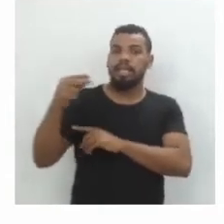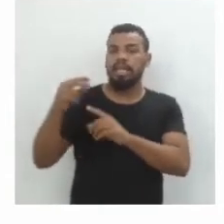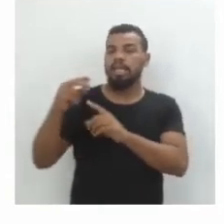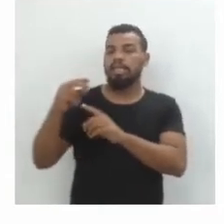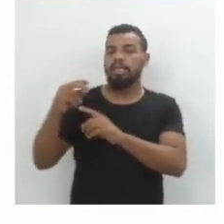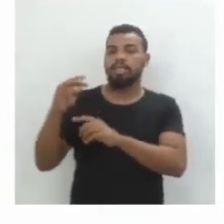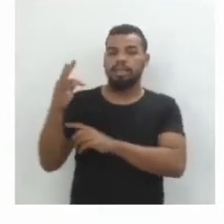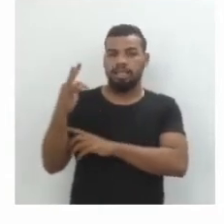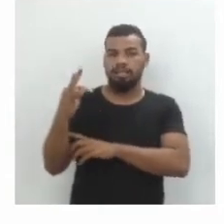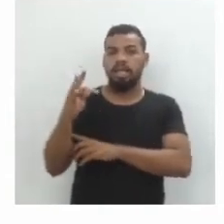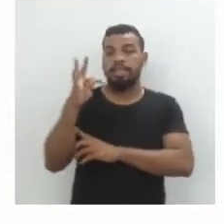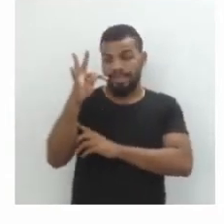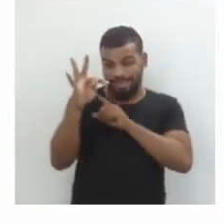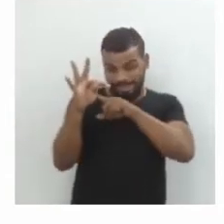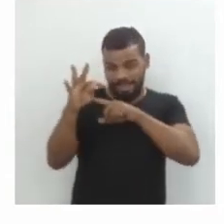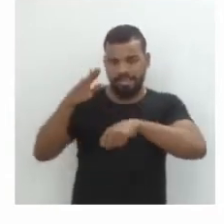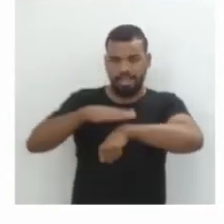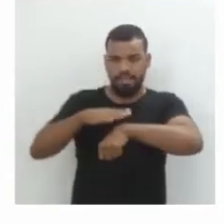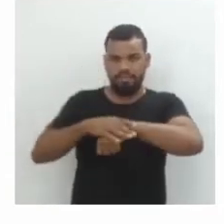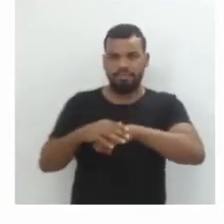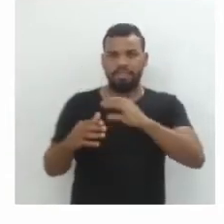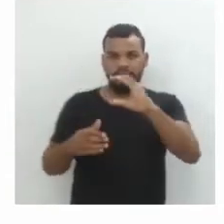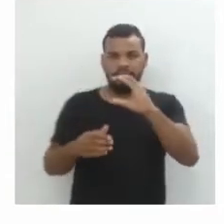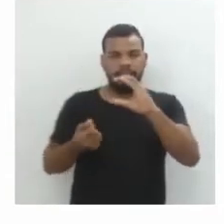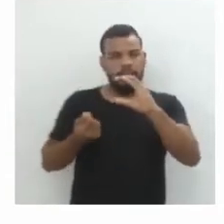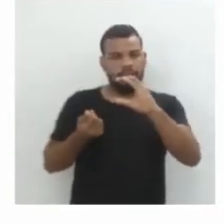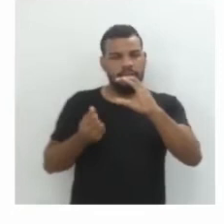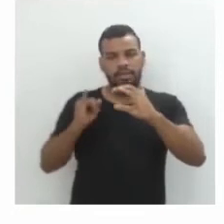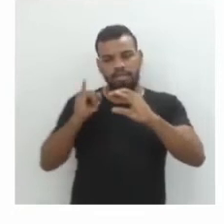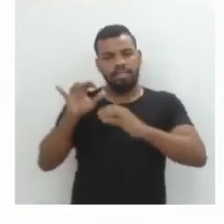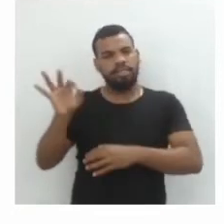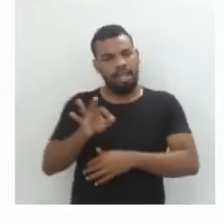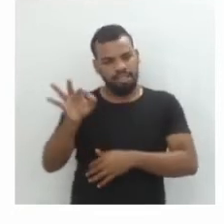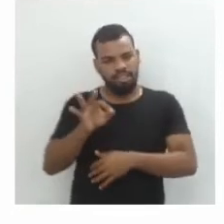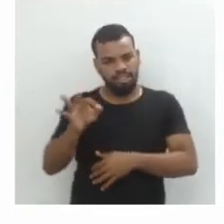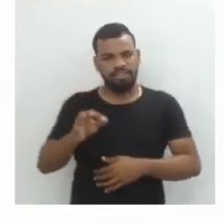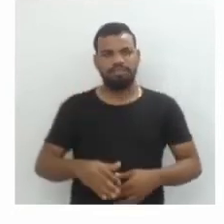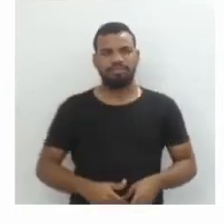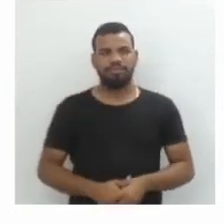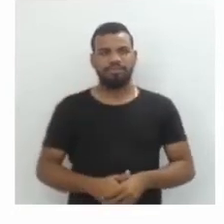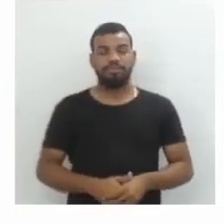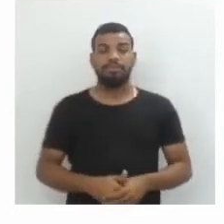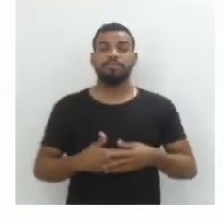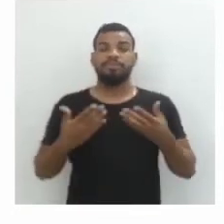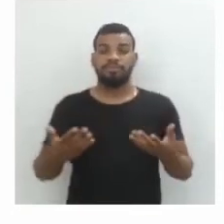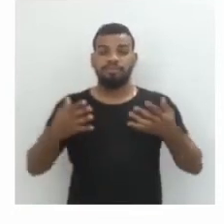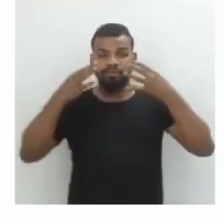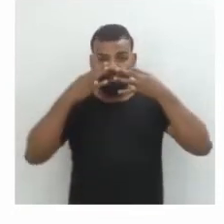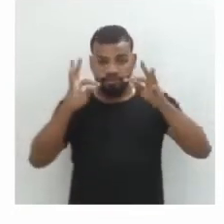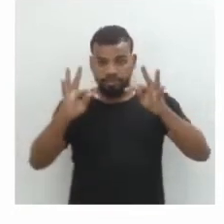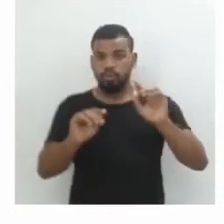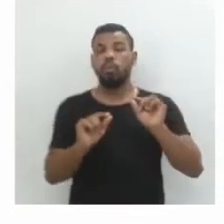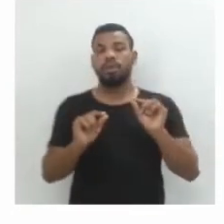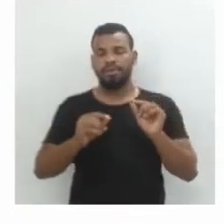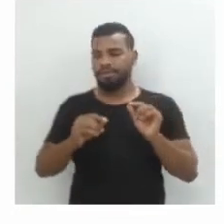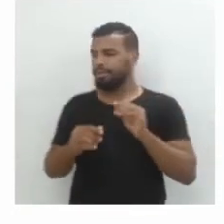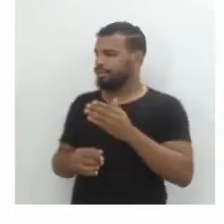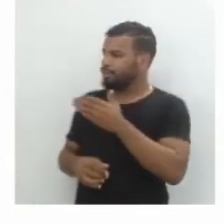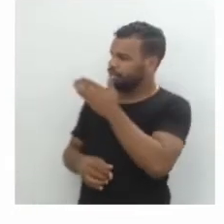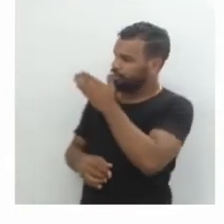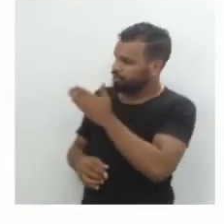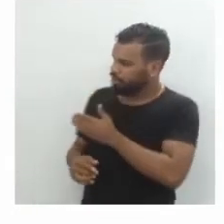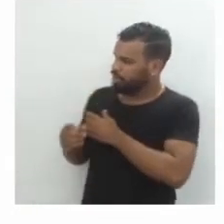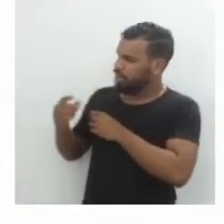Lembrando que T é o tempo, C é a capital e I é a taxa. Então a gente pode observar que o montante que é aplicado a juros